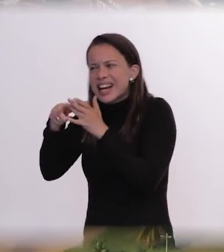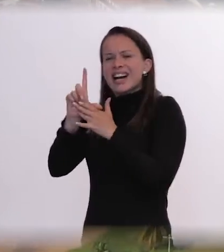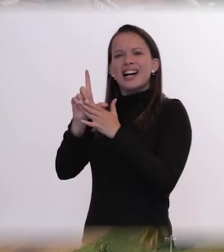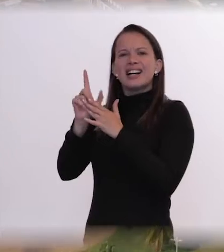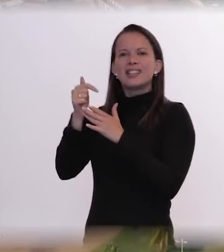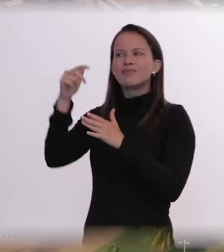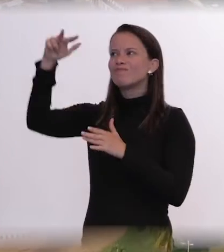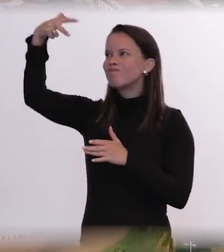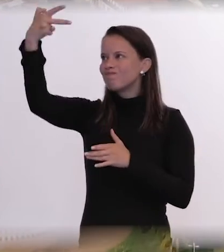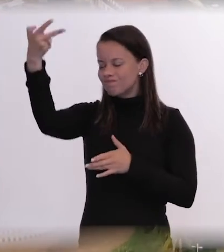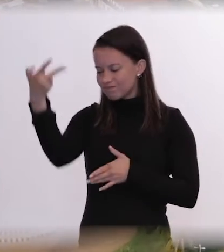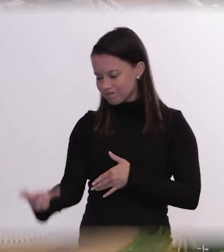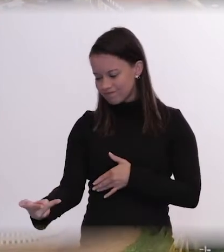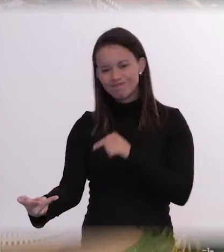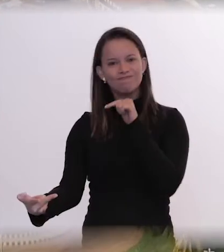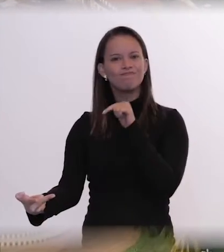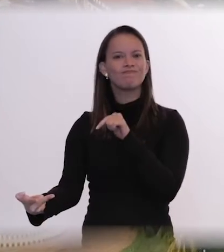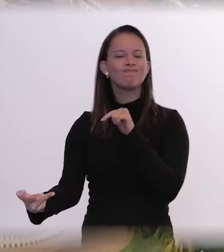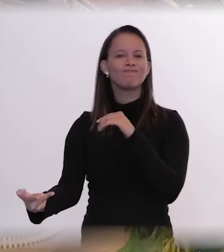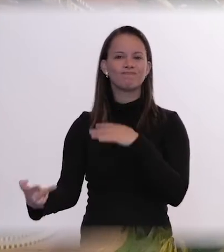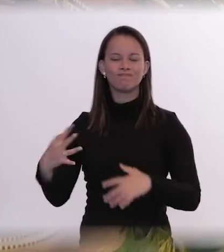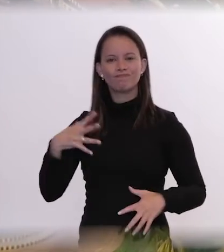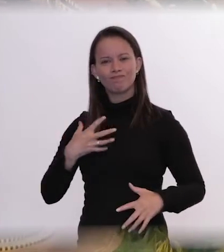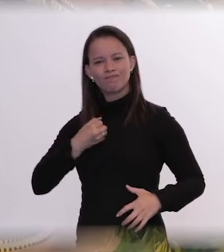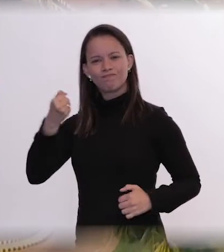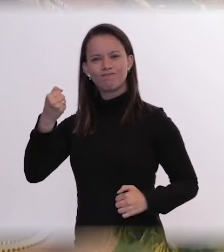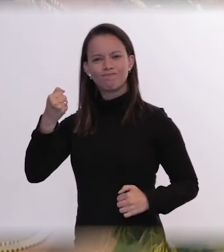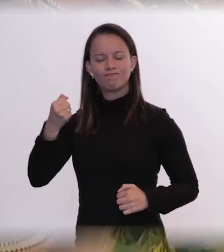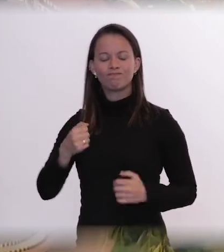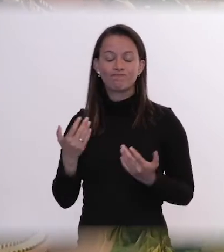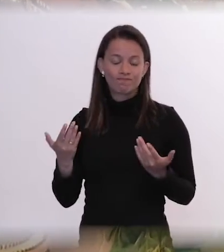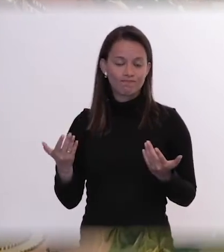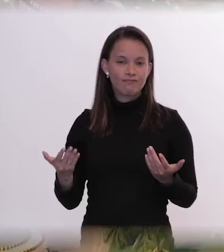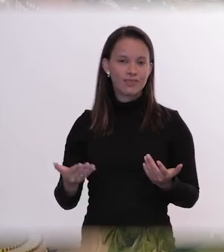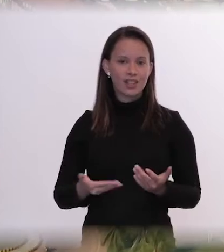corpo já estava... Foi assim.